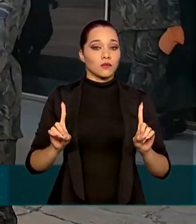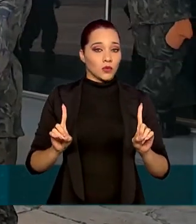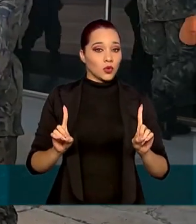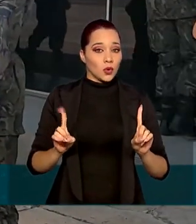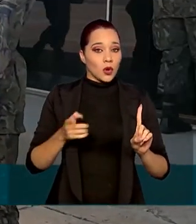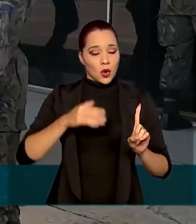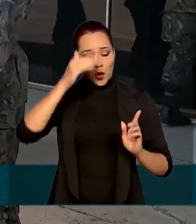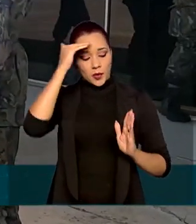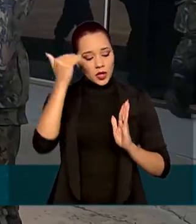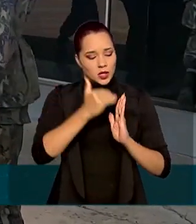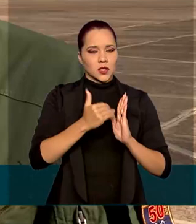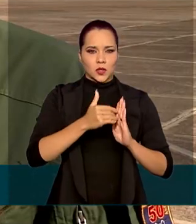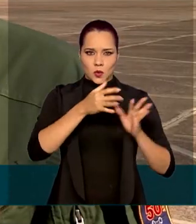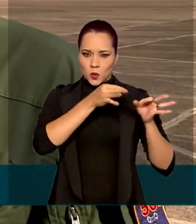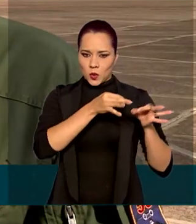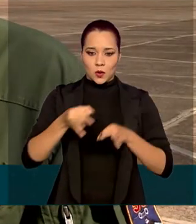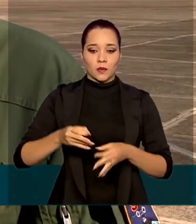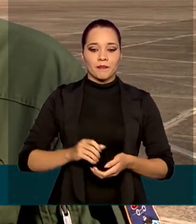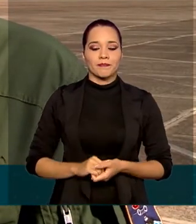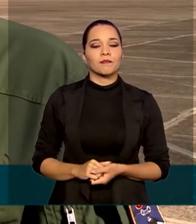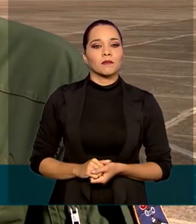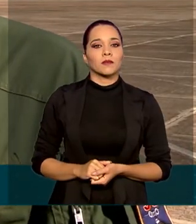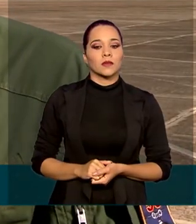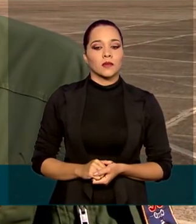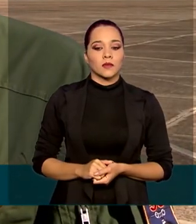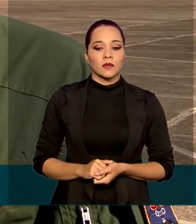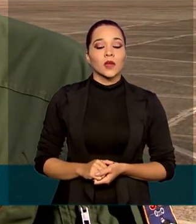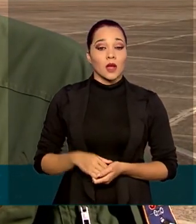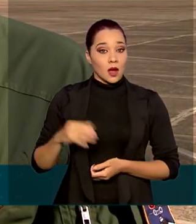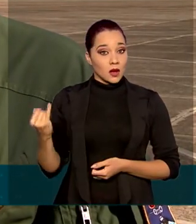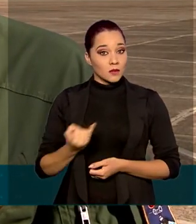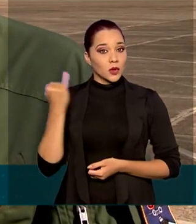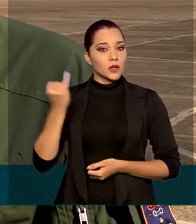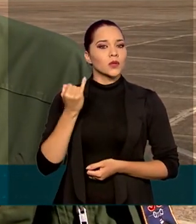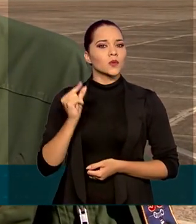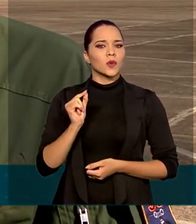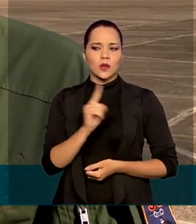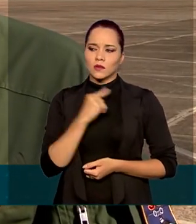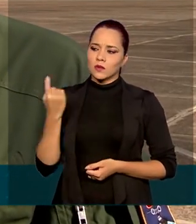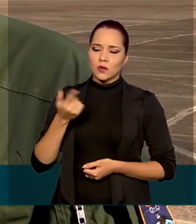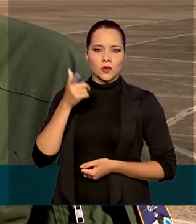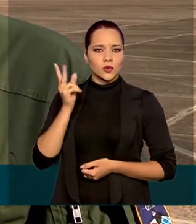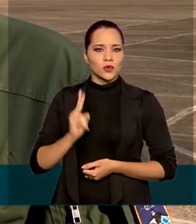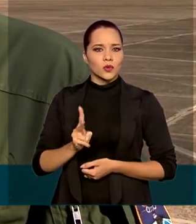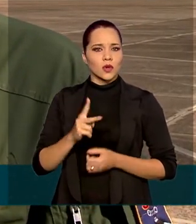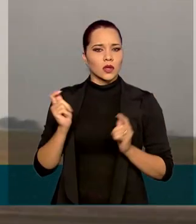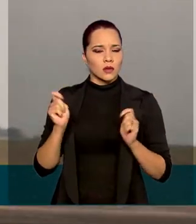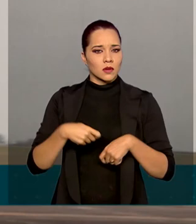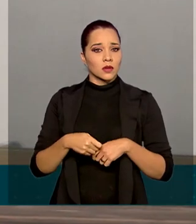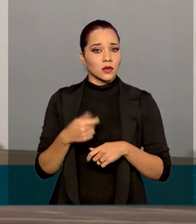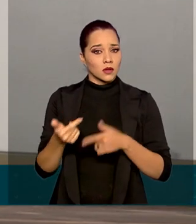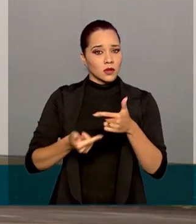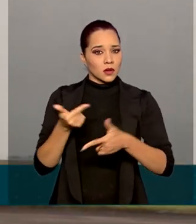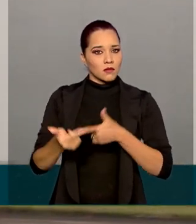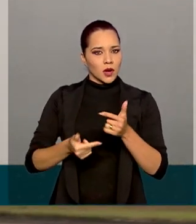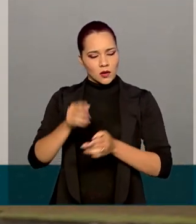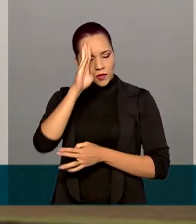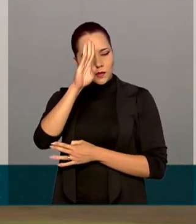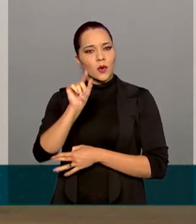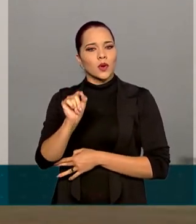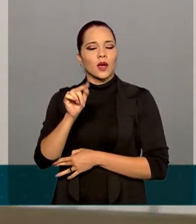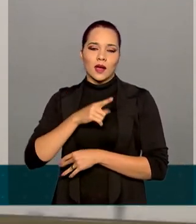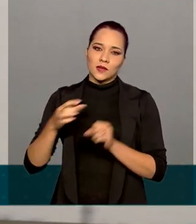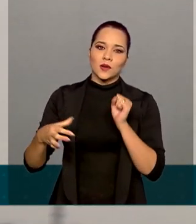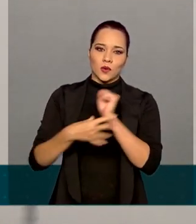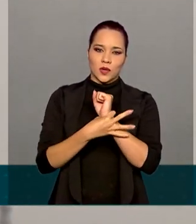obedecido com rigor. A importância é justamente que nós mantenhamos a nossa capacidade operacional, primando sempre pela